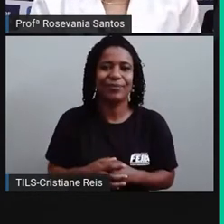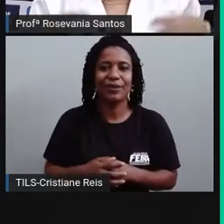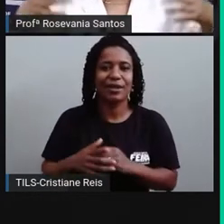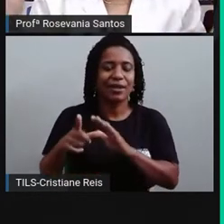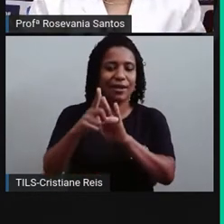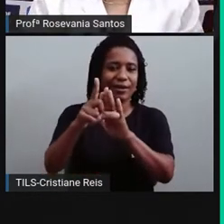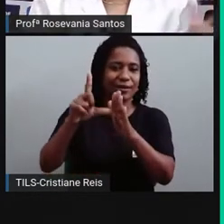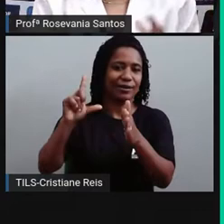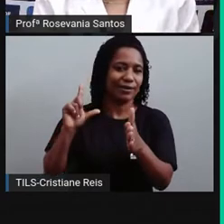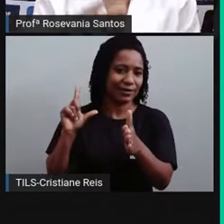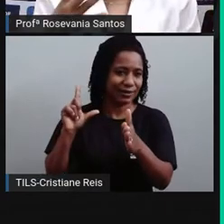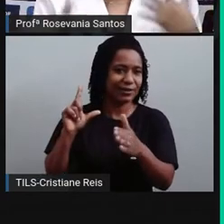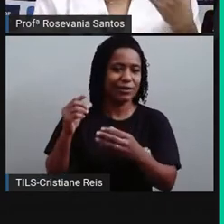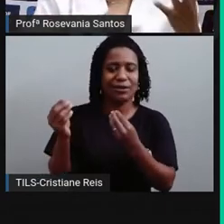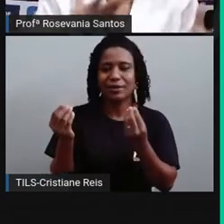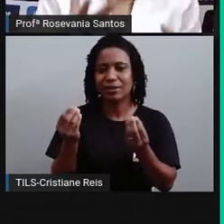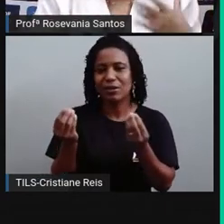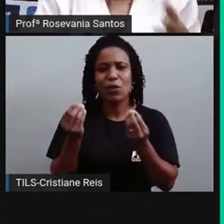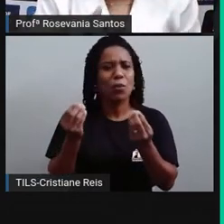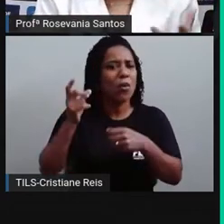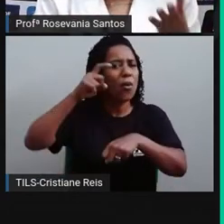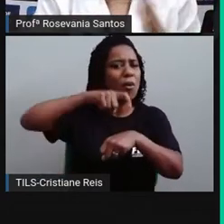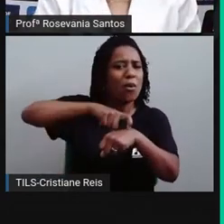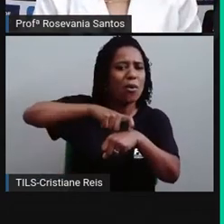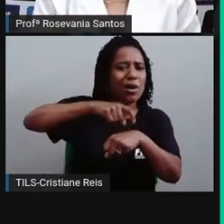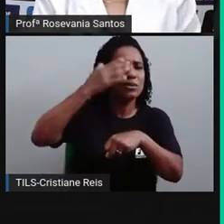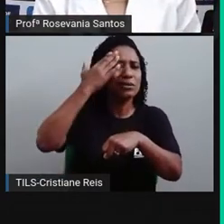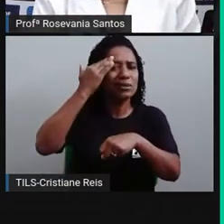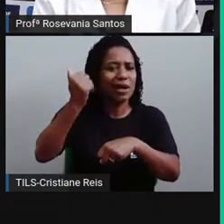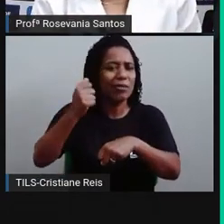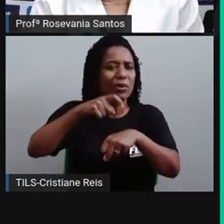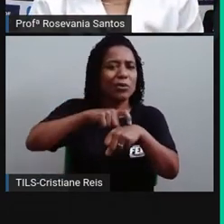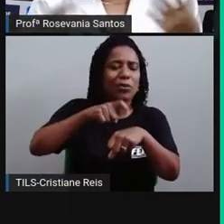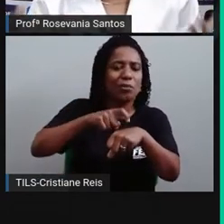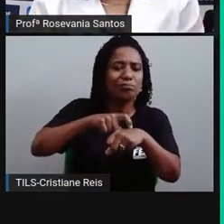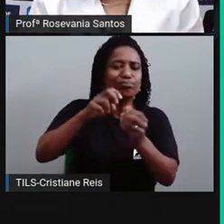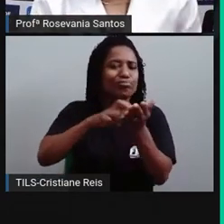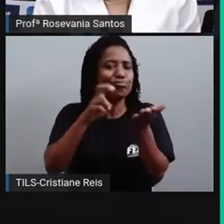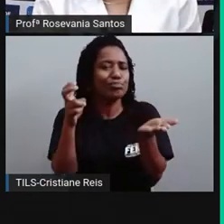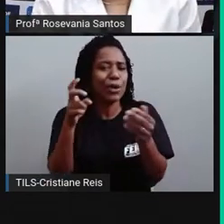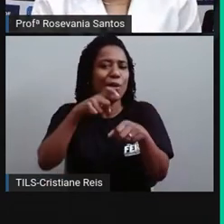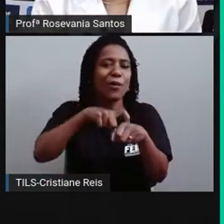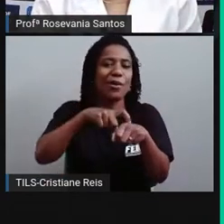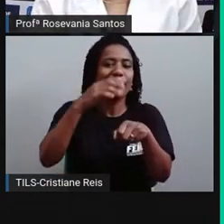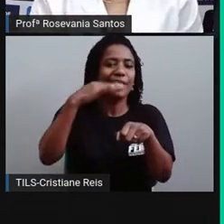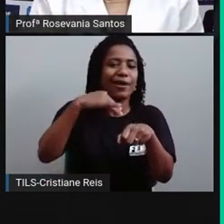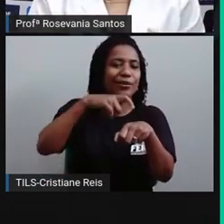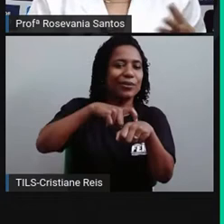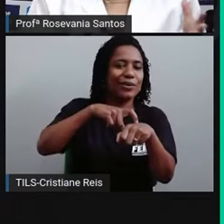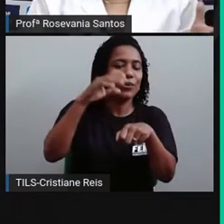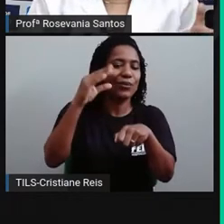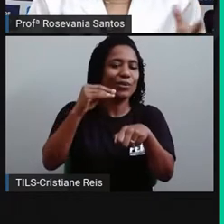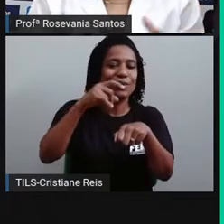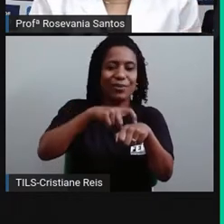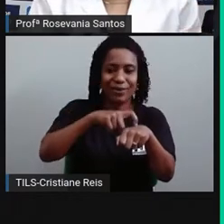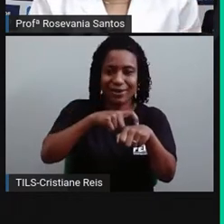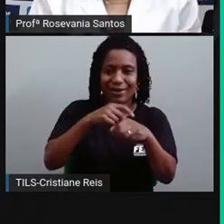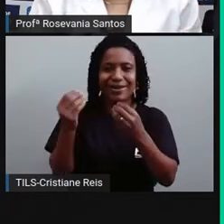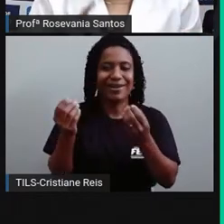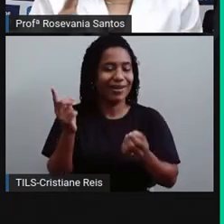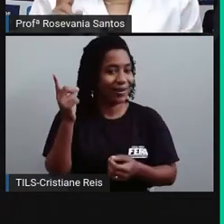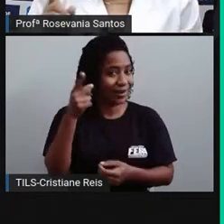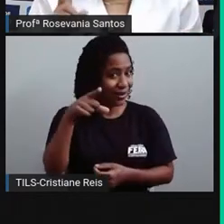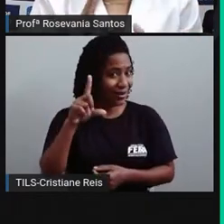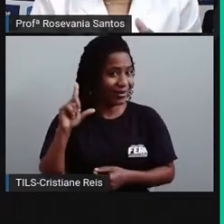Antes, a gente tinha uma certa dificuldade. De marcar esse tempo. Eu trouxe, né?